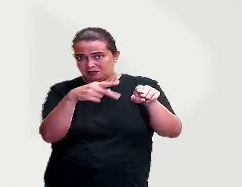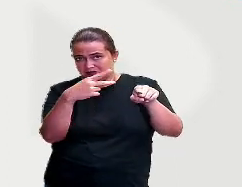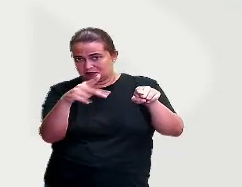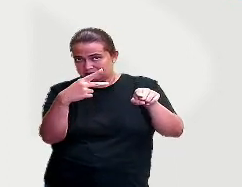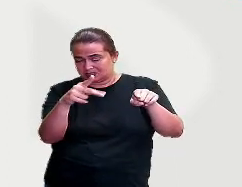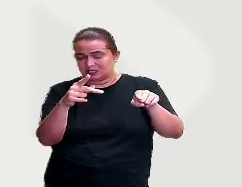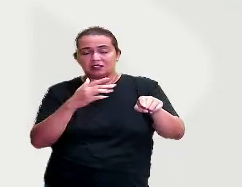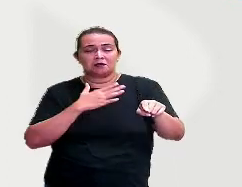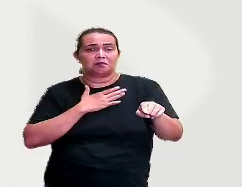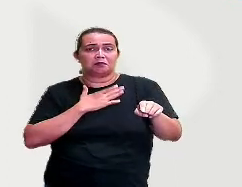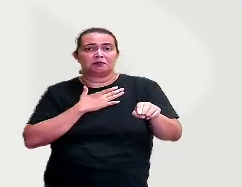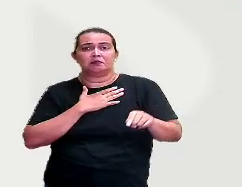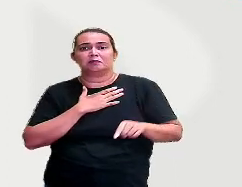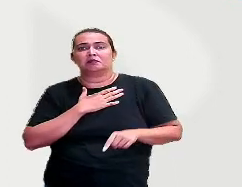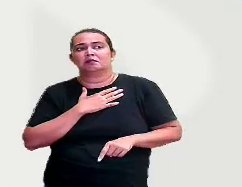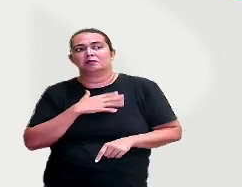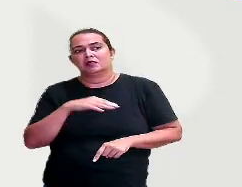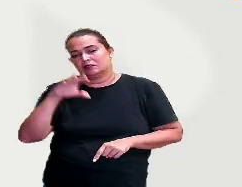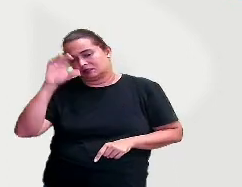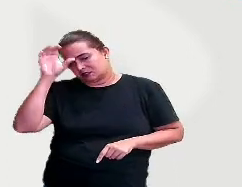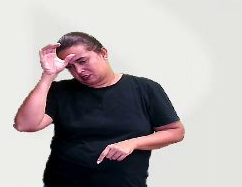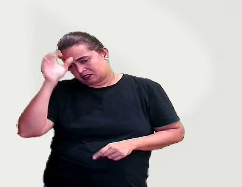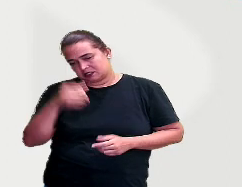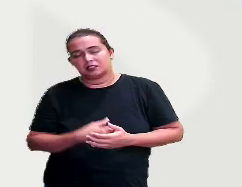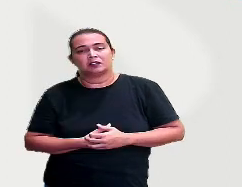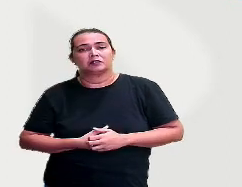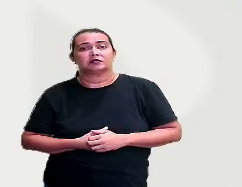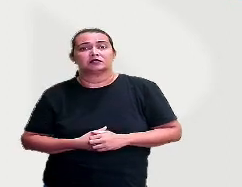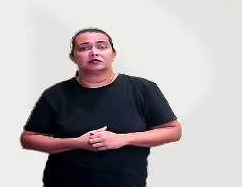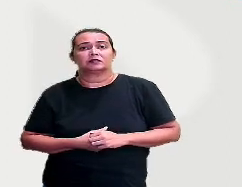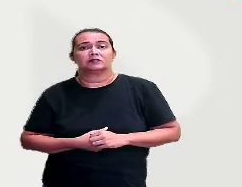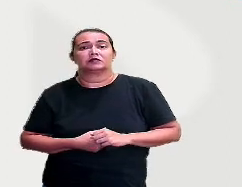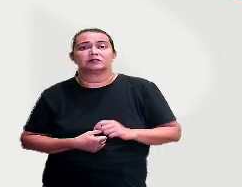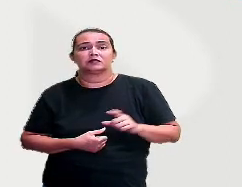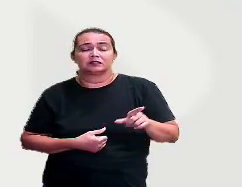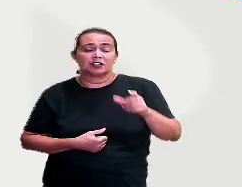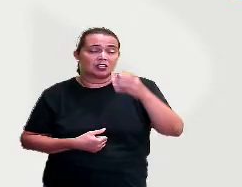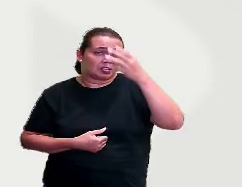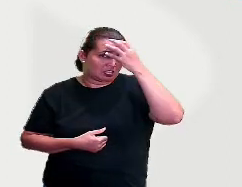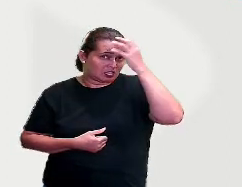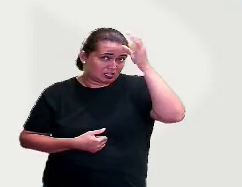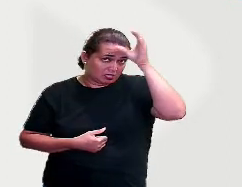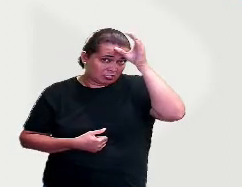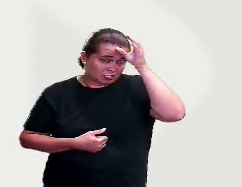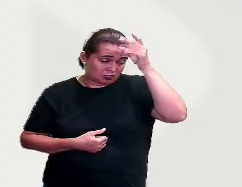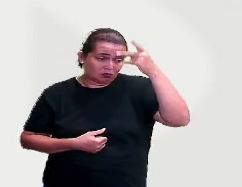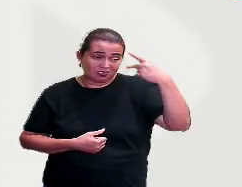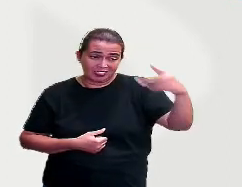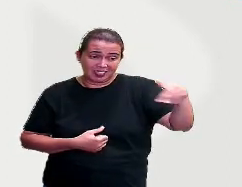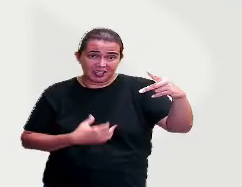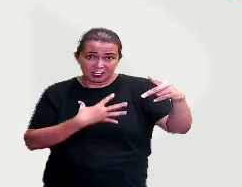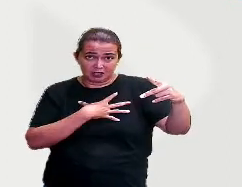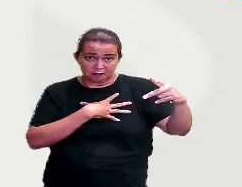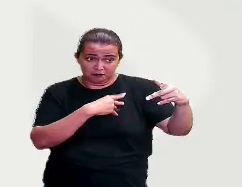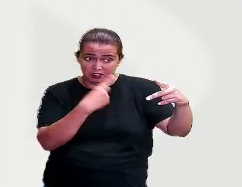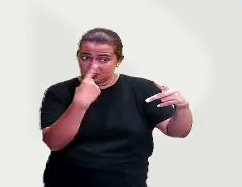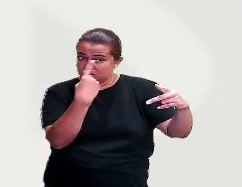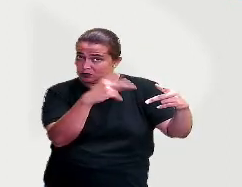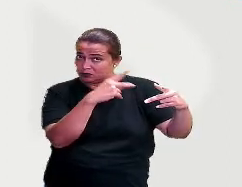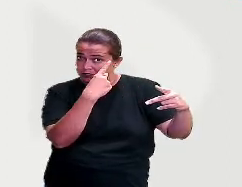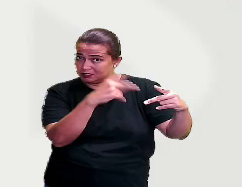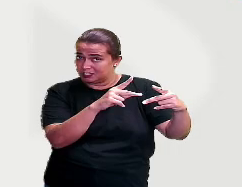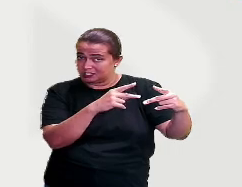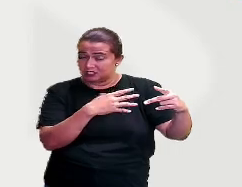Os filhos dos nossos tios são nossos irmãos? São nossos tios também? Não, são